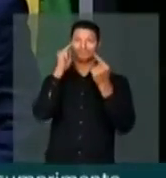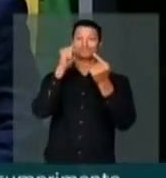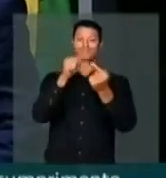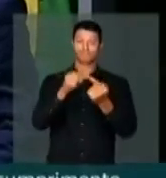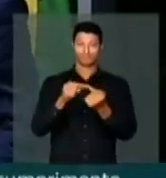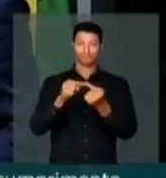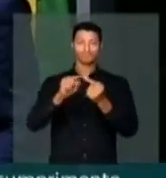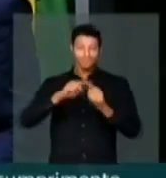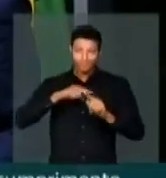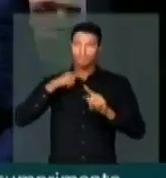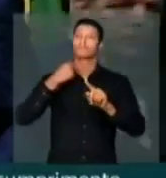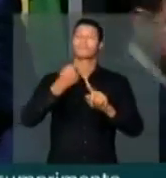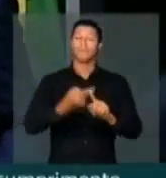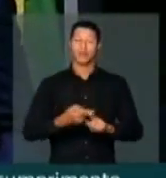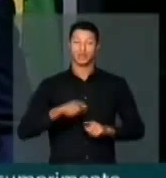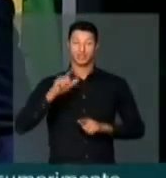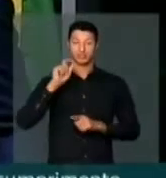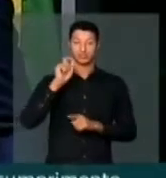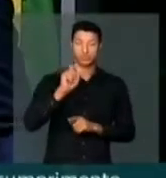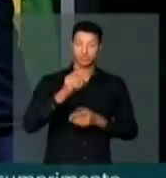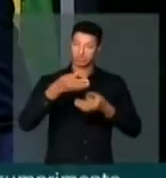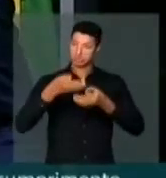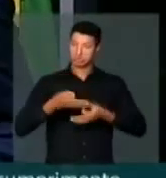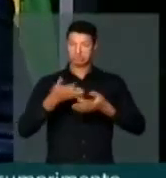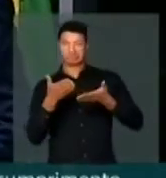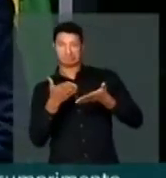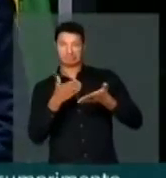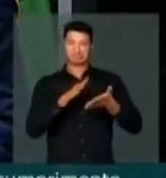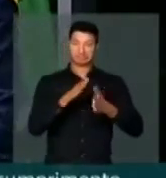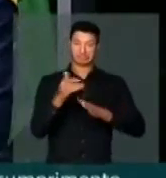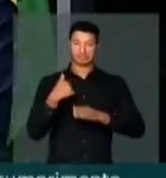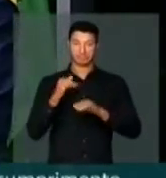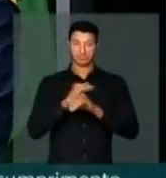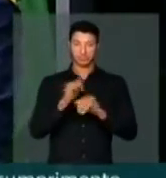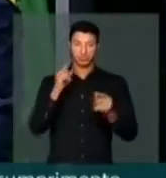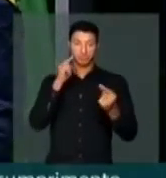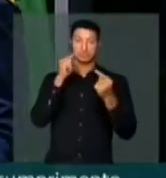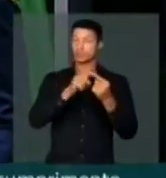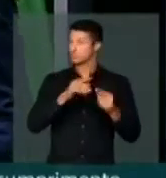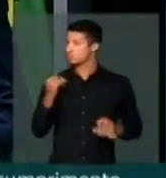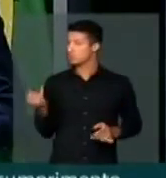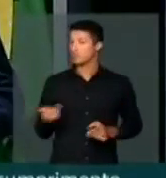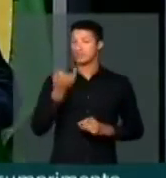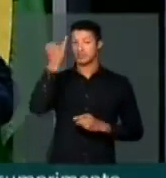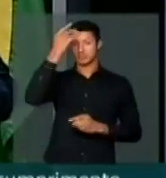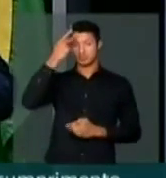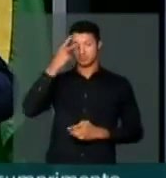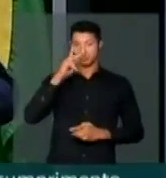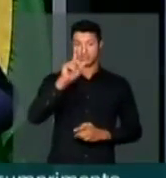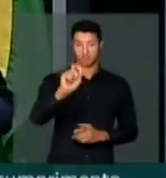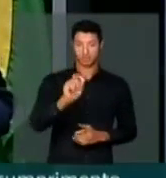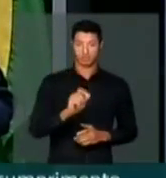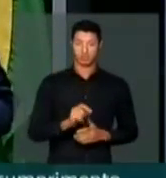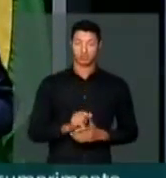mais do que razoável, eu diria, objetivo fundamental para que